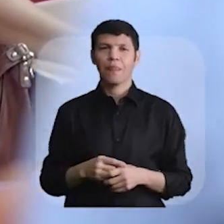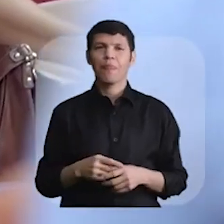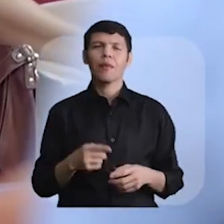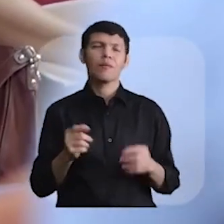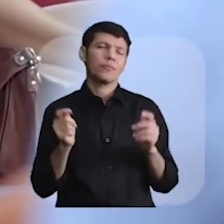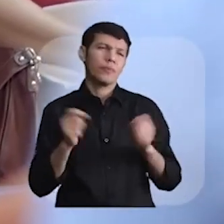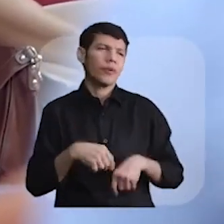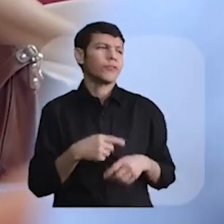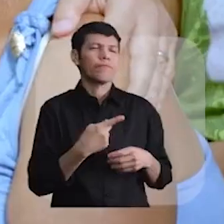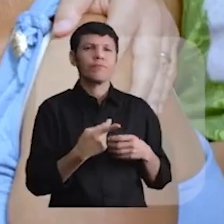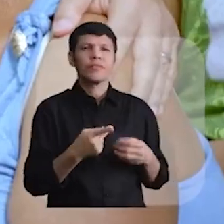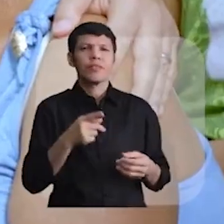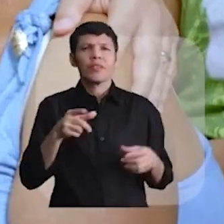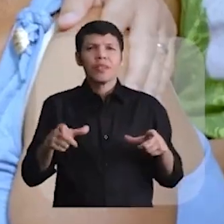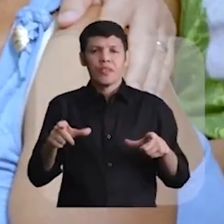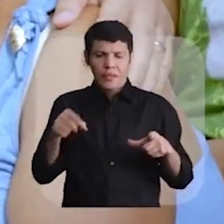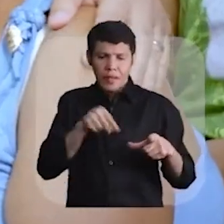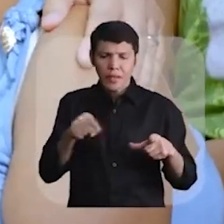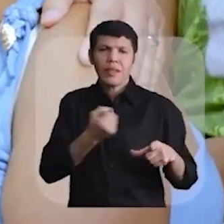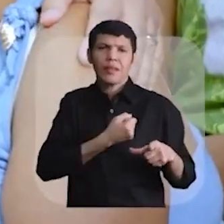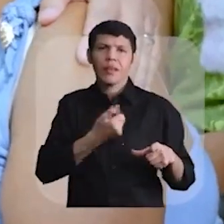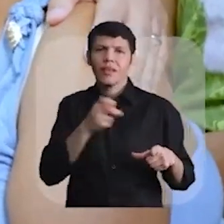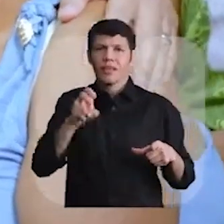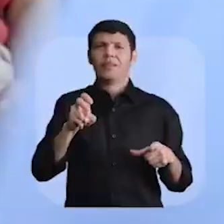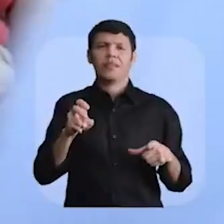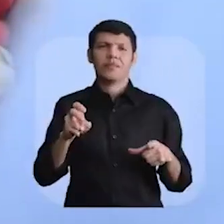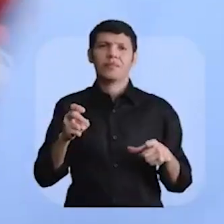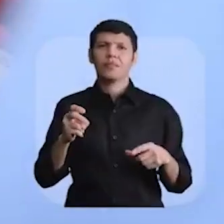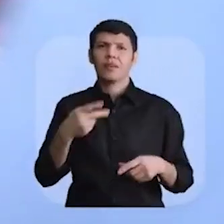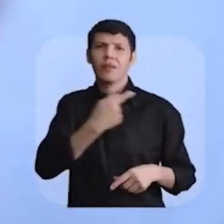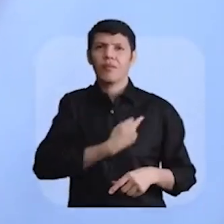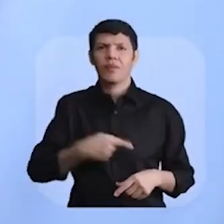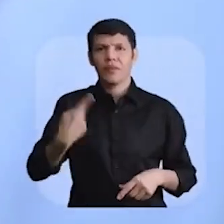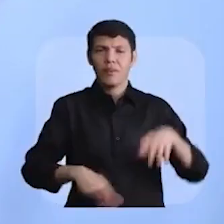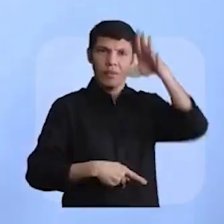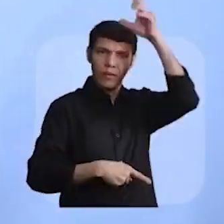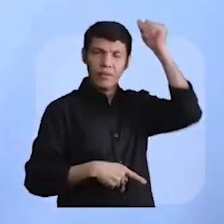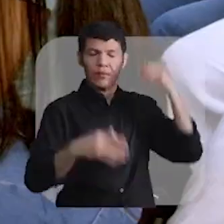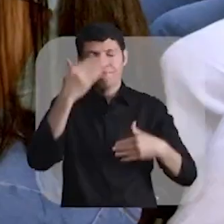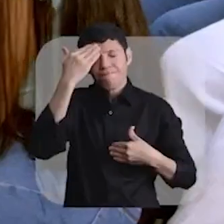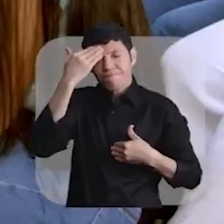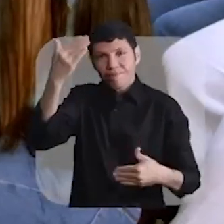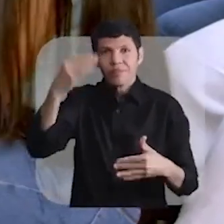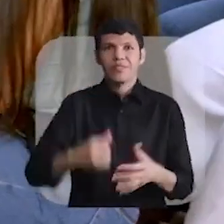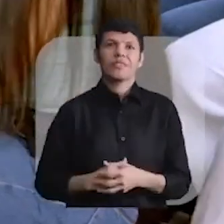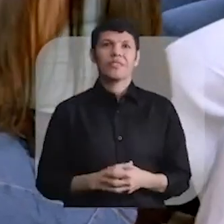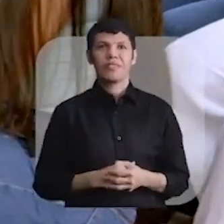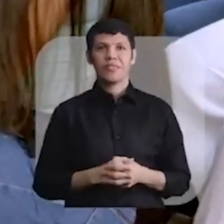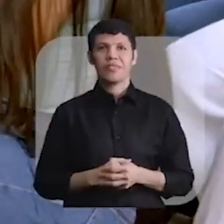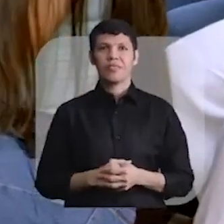de votar no 15 de Eduardo e Anny para o governo do Estado. Muito obrigado.